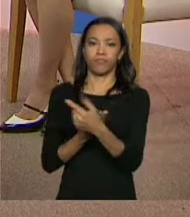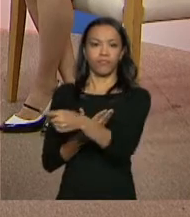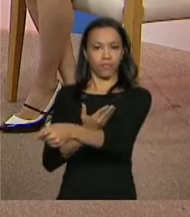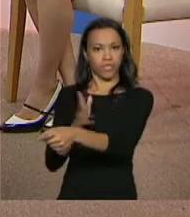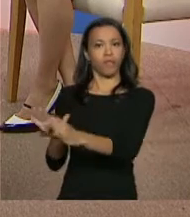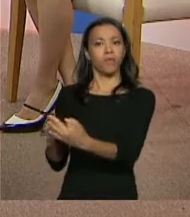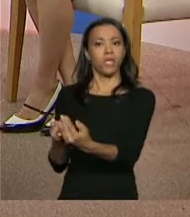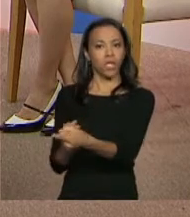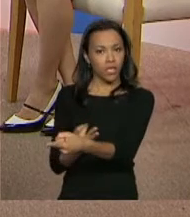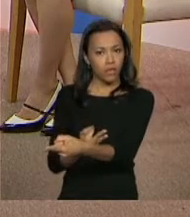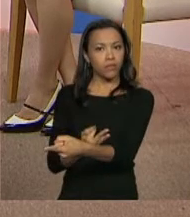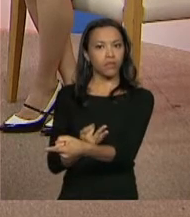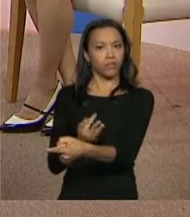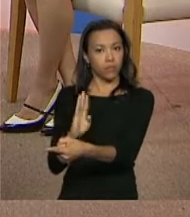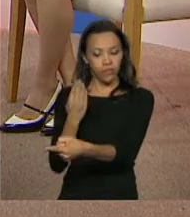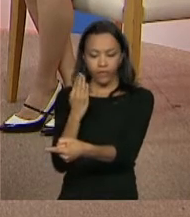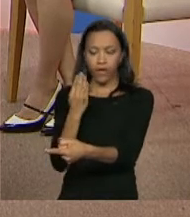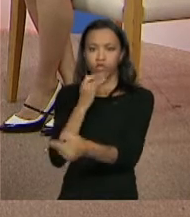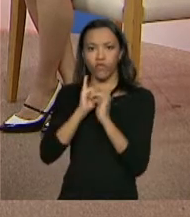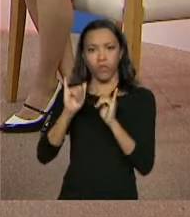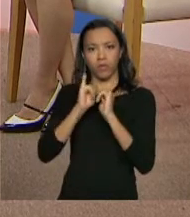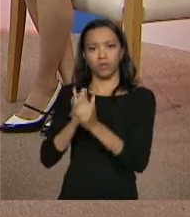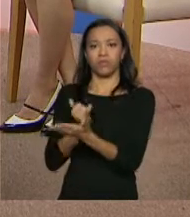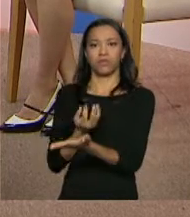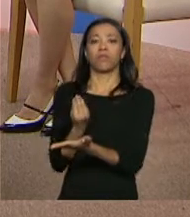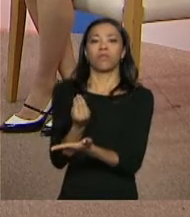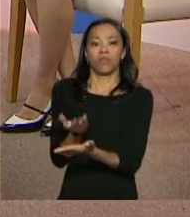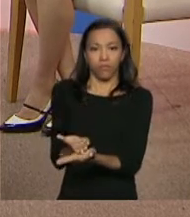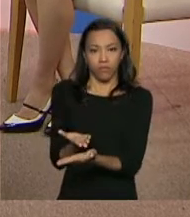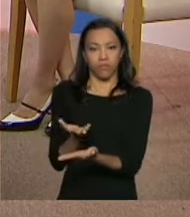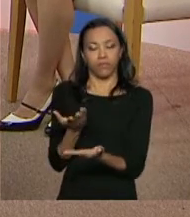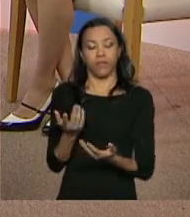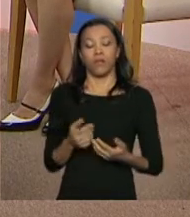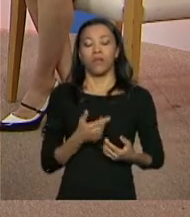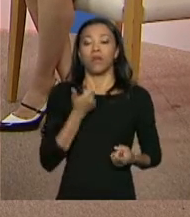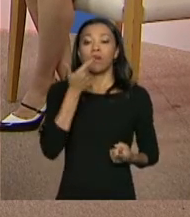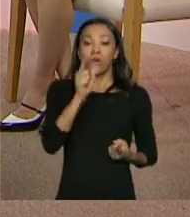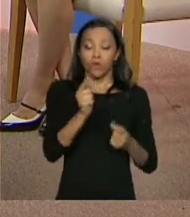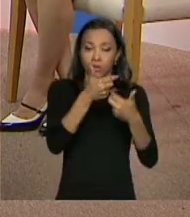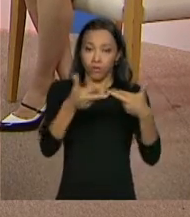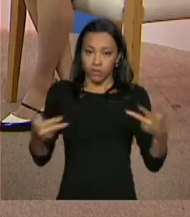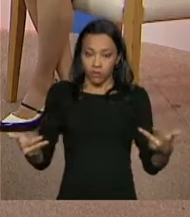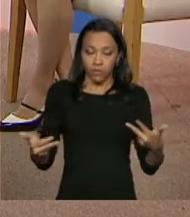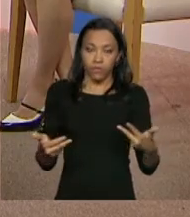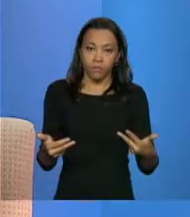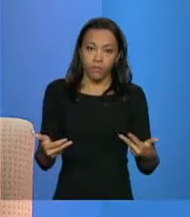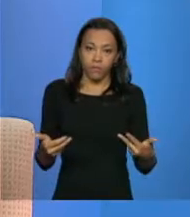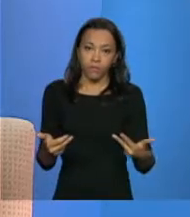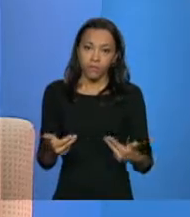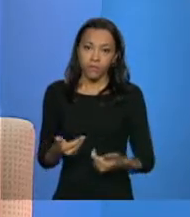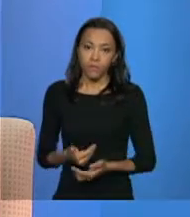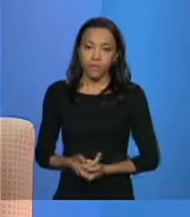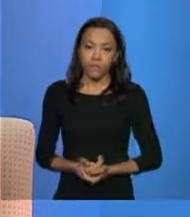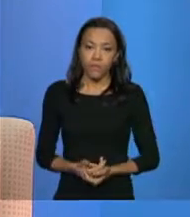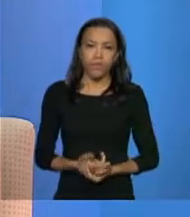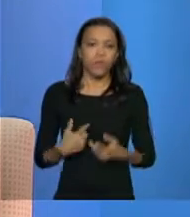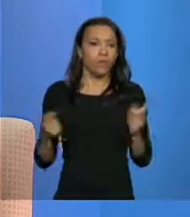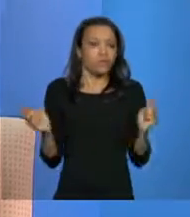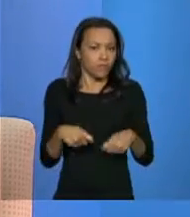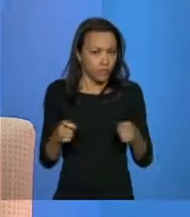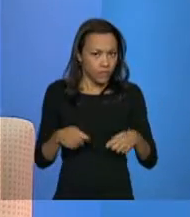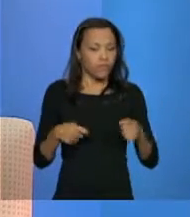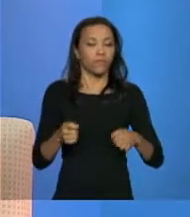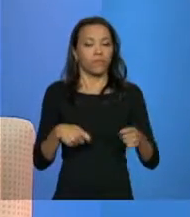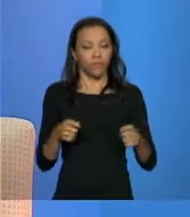família. Tem material, né, tem uma base. uma base material. A outra coisa é o seguinte, é possível fazer